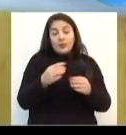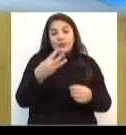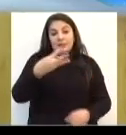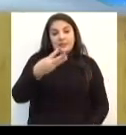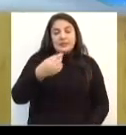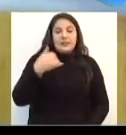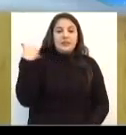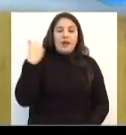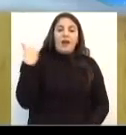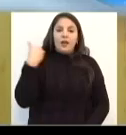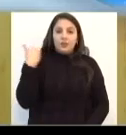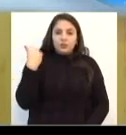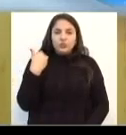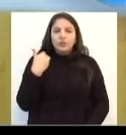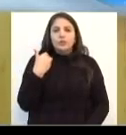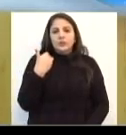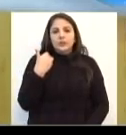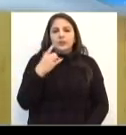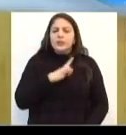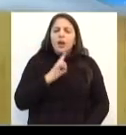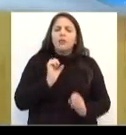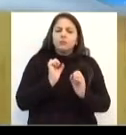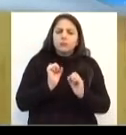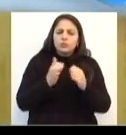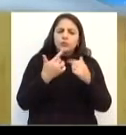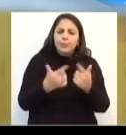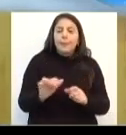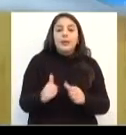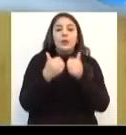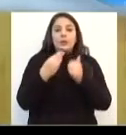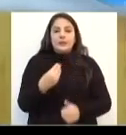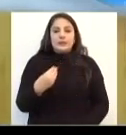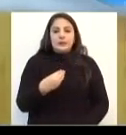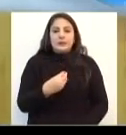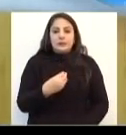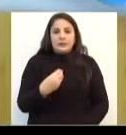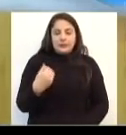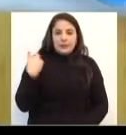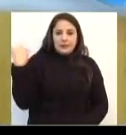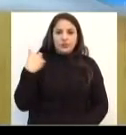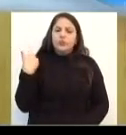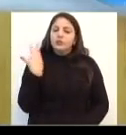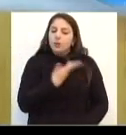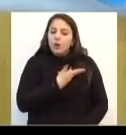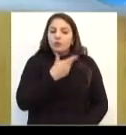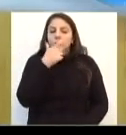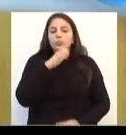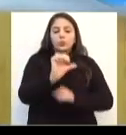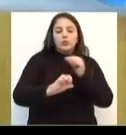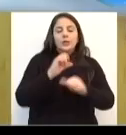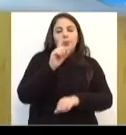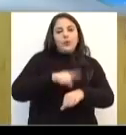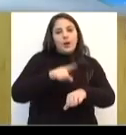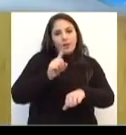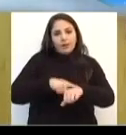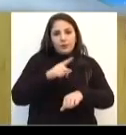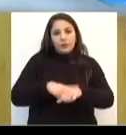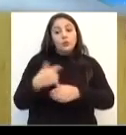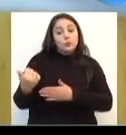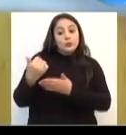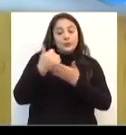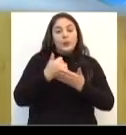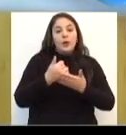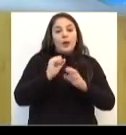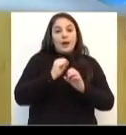terceira idade, da maturidade ativa, enfim, a melhor idade, a gente evidenciou que, de repente, deveríamos mudar o horário. Então, gente